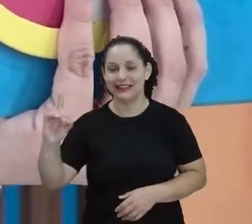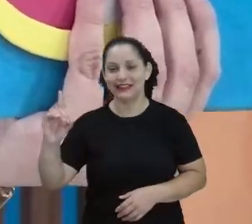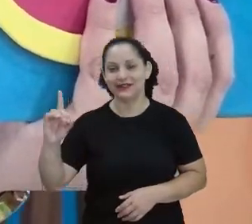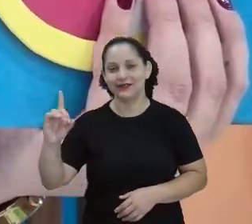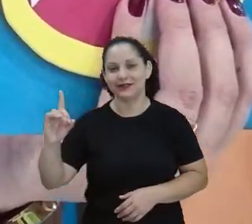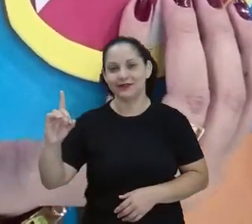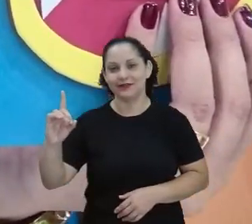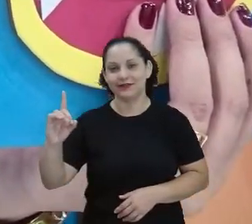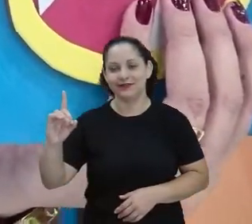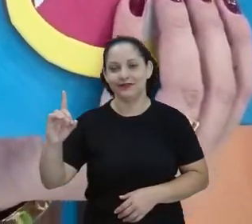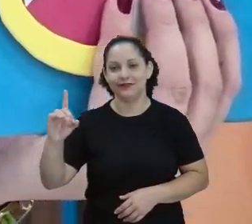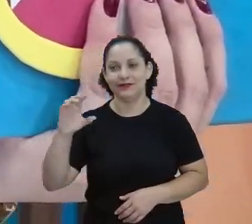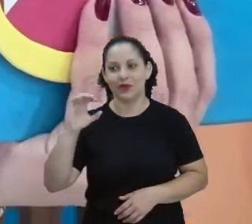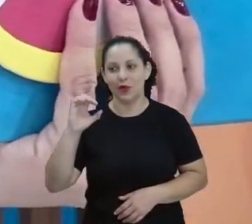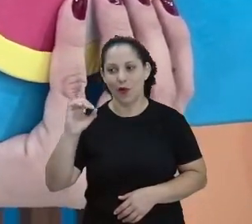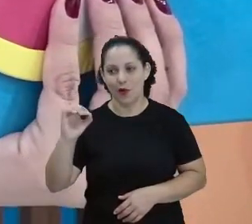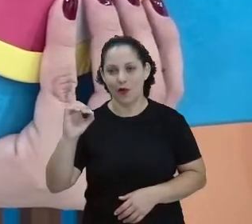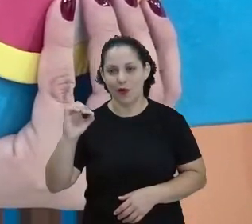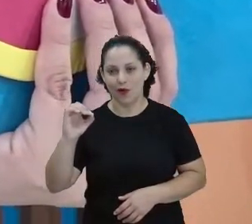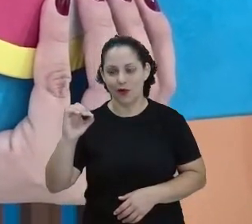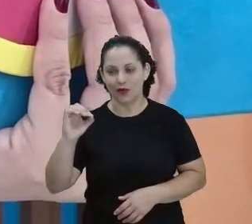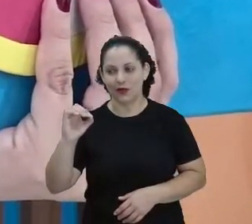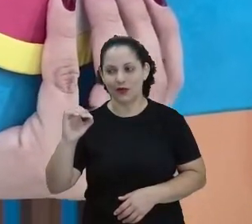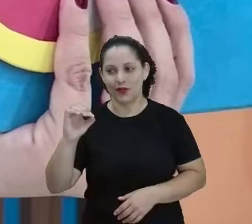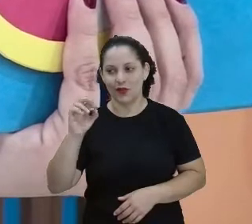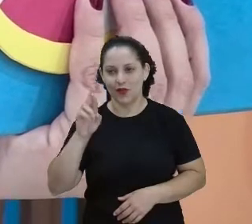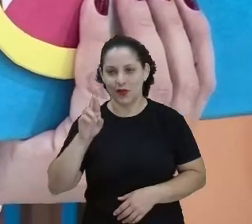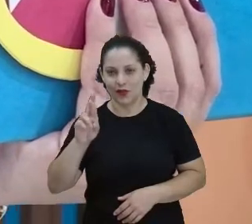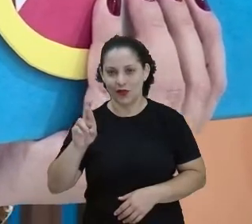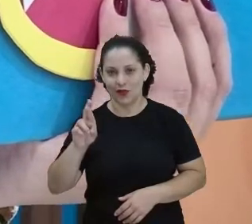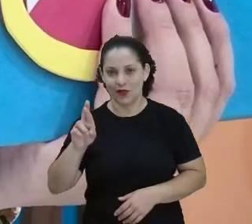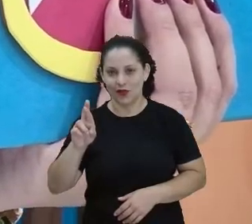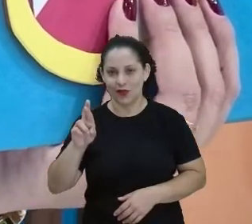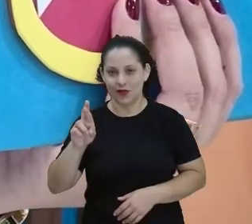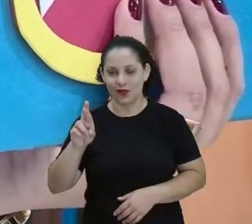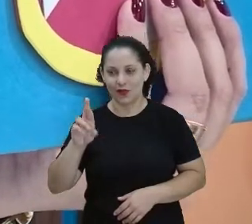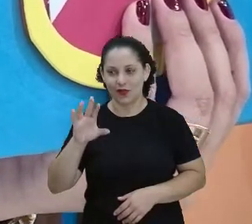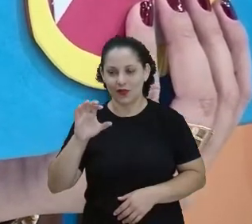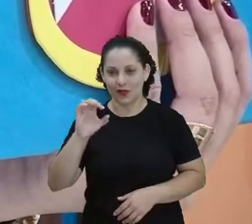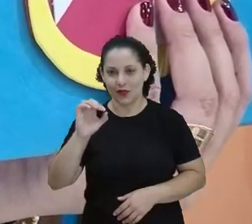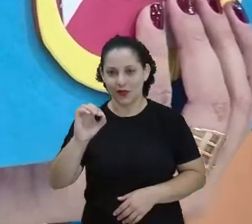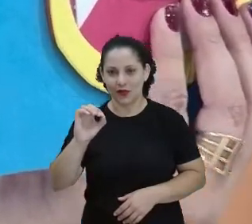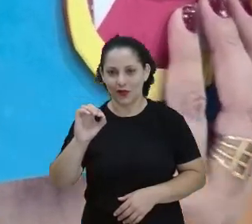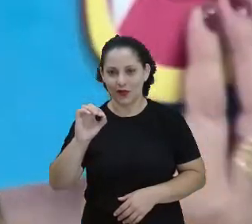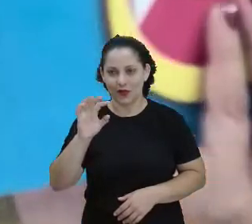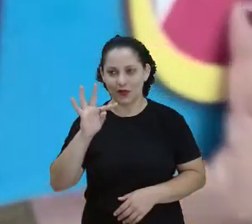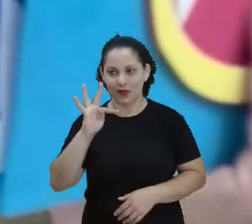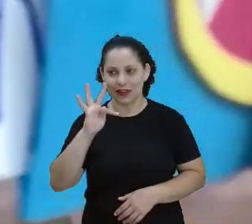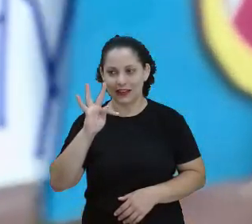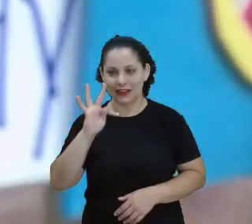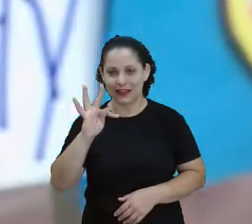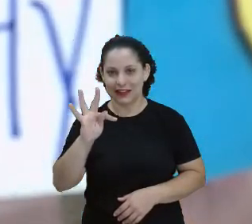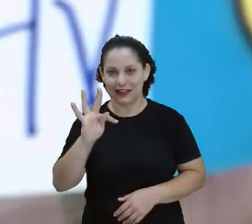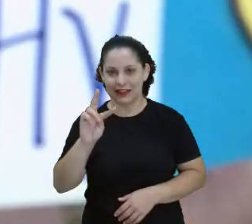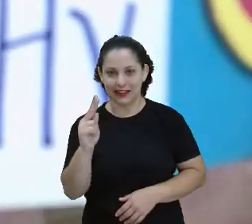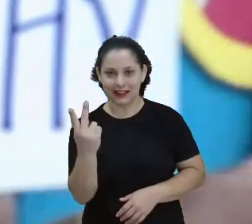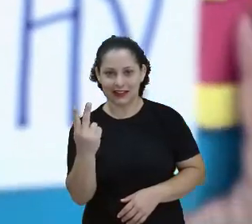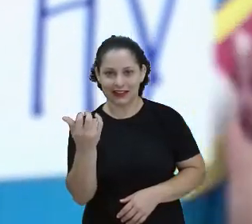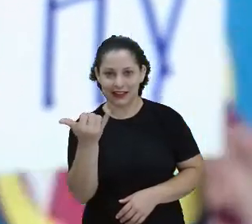Dê. Dê-o-dó-ro-si.